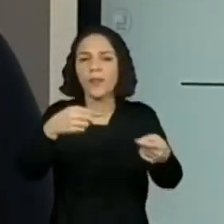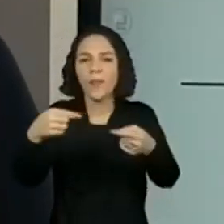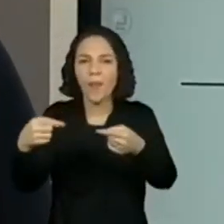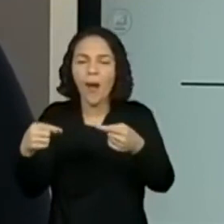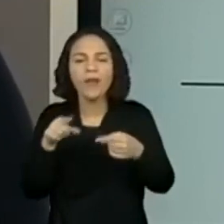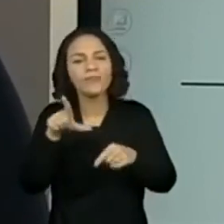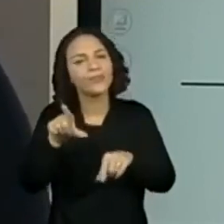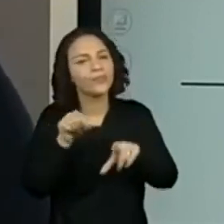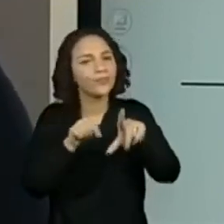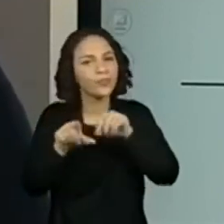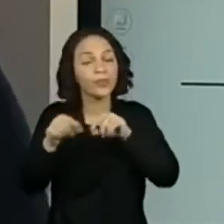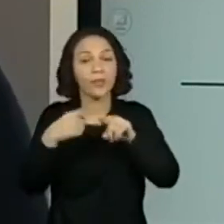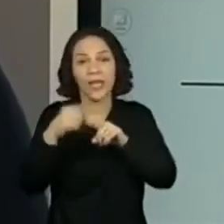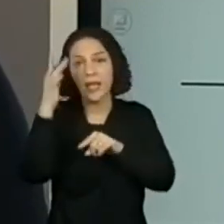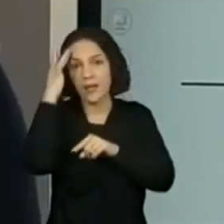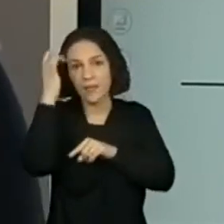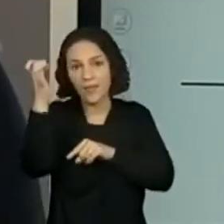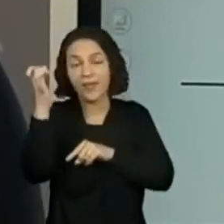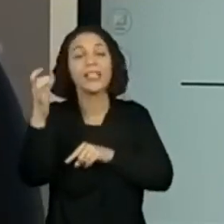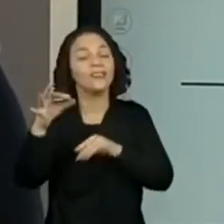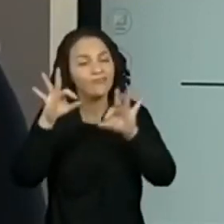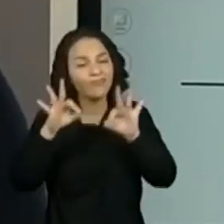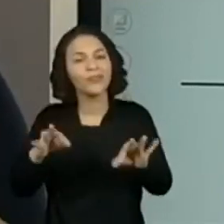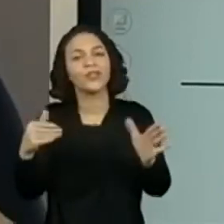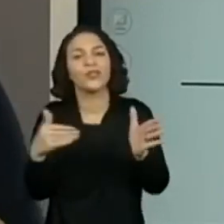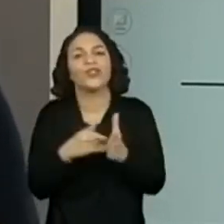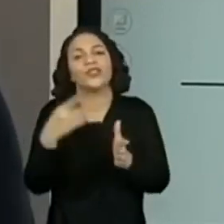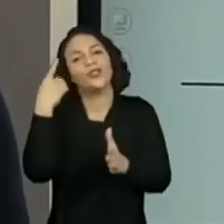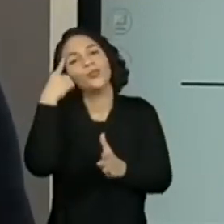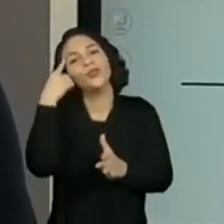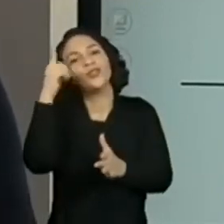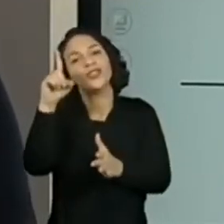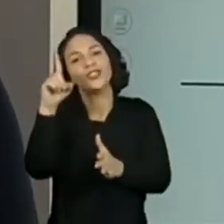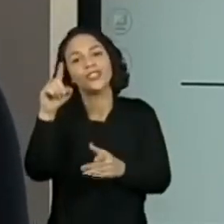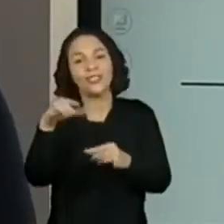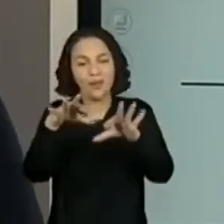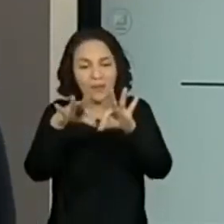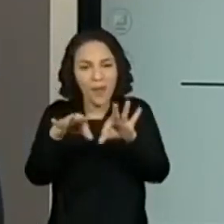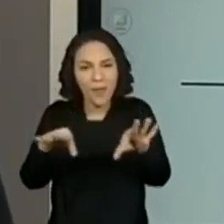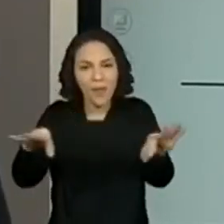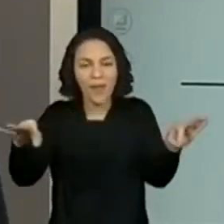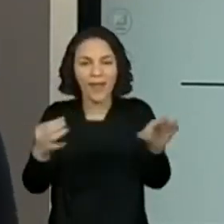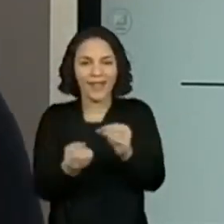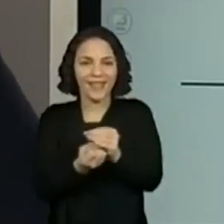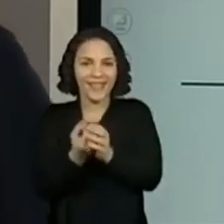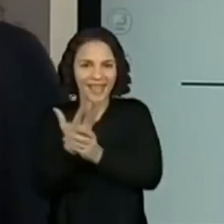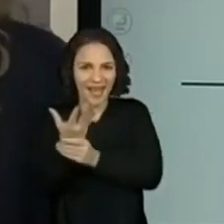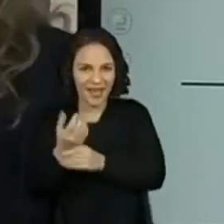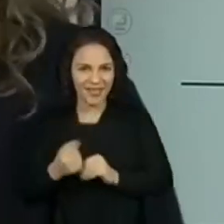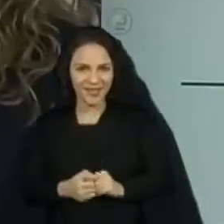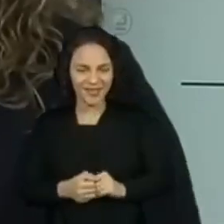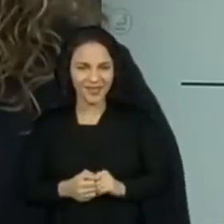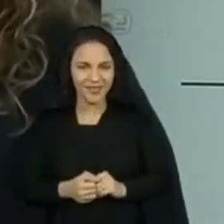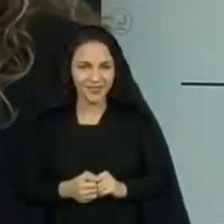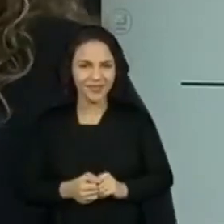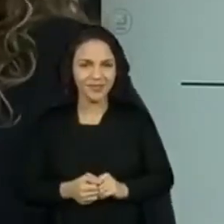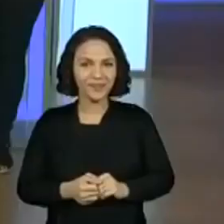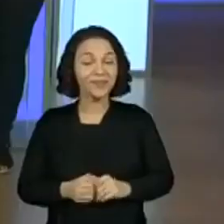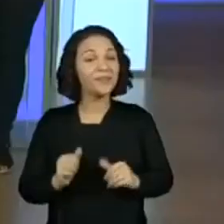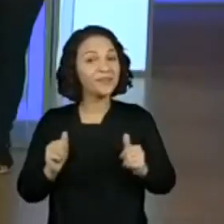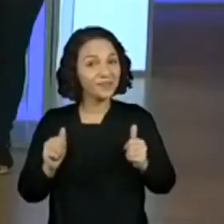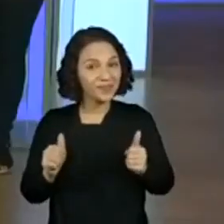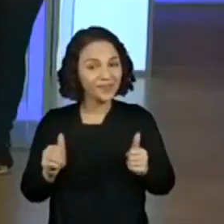nossas preferências, porque amanhã é o grande dia da gente construir aí o nosso varal mural de